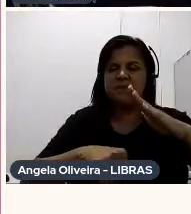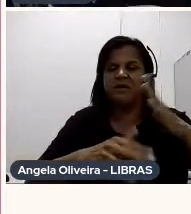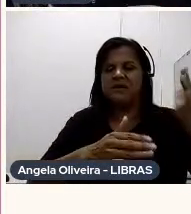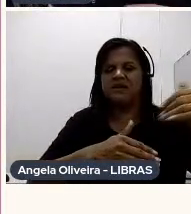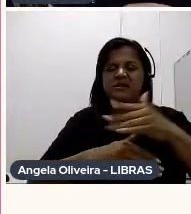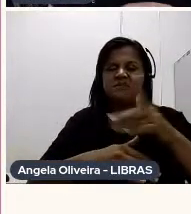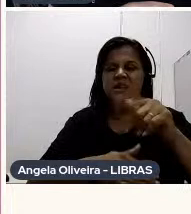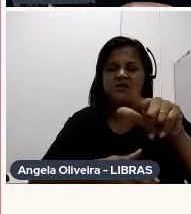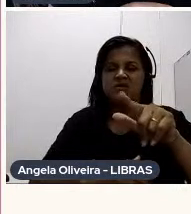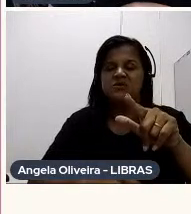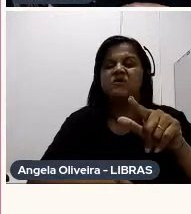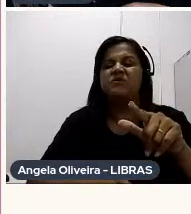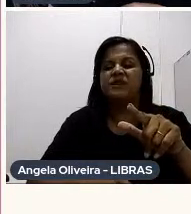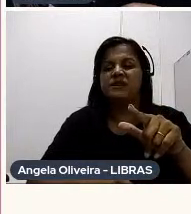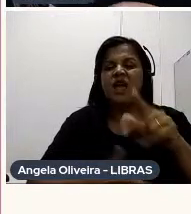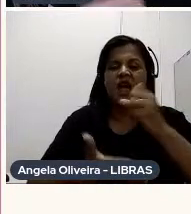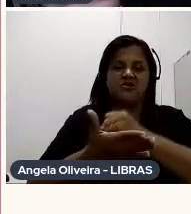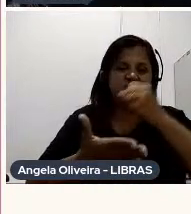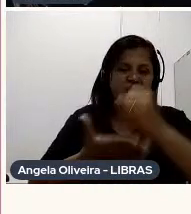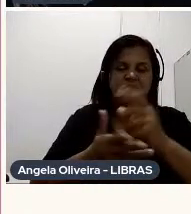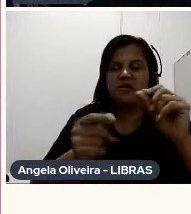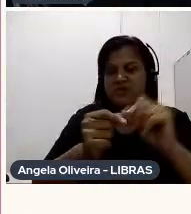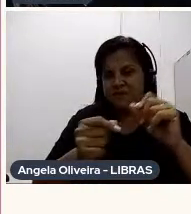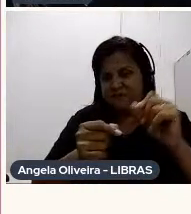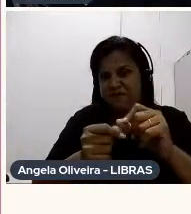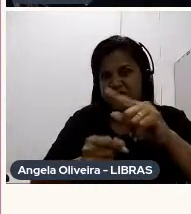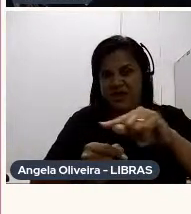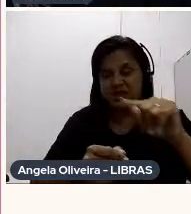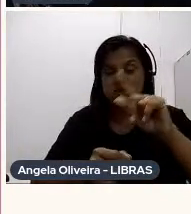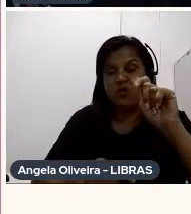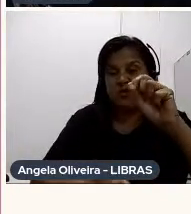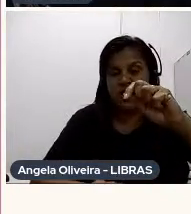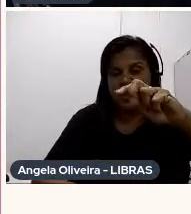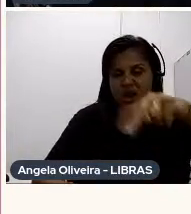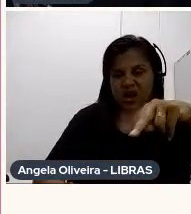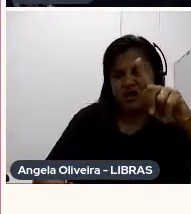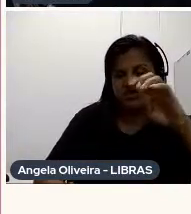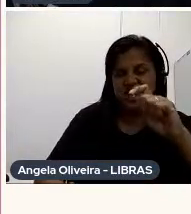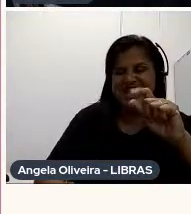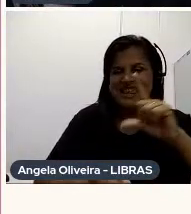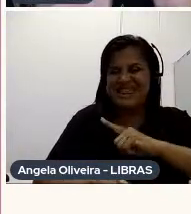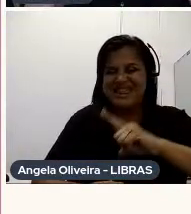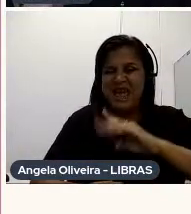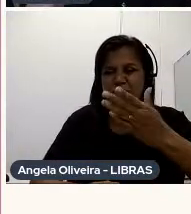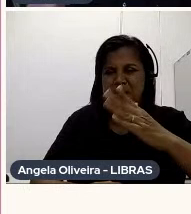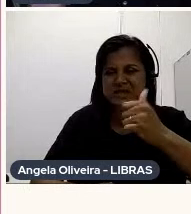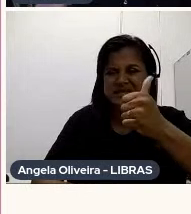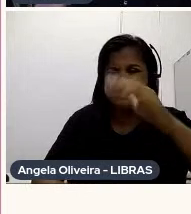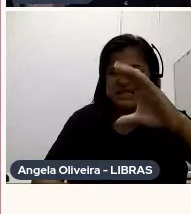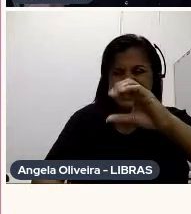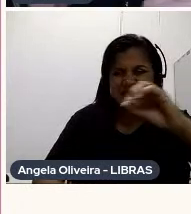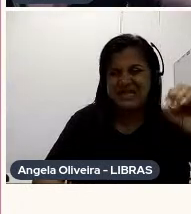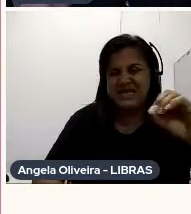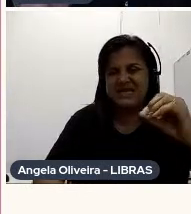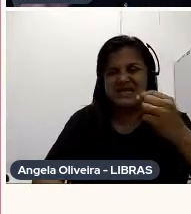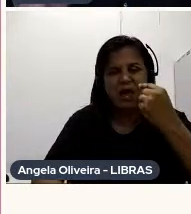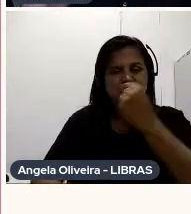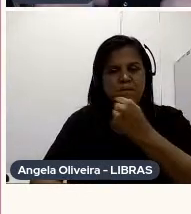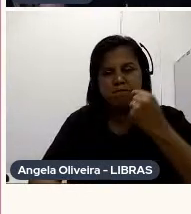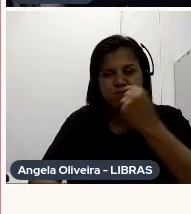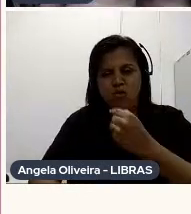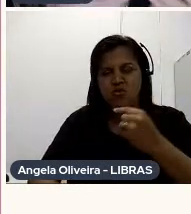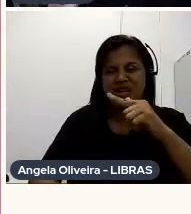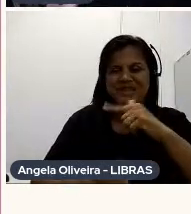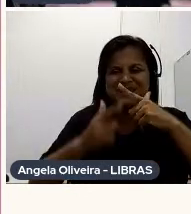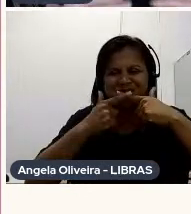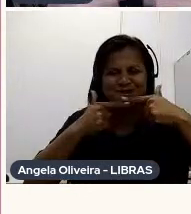as 15 boquinhas Que a gente fez No dossiê Rebordosa Hoje ele tinha Cerca de 100 bocas Mais ou menos E também Os sets de boca Sorrindo